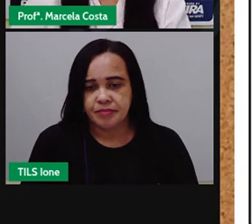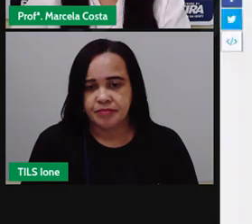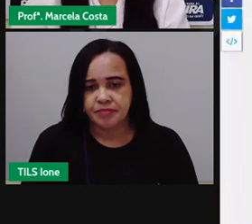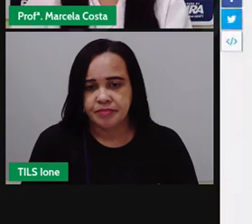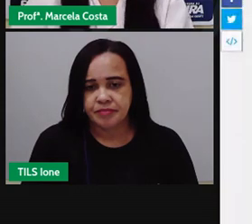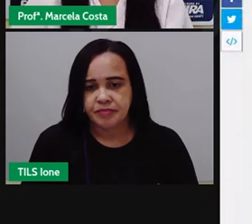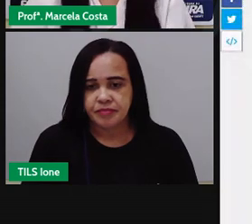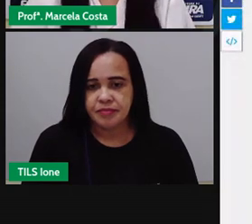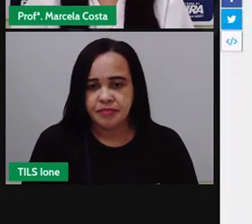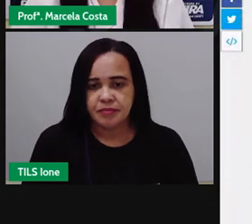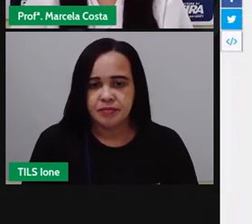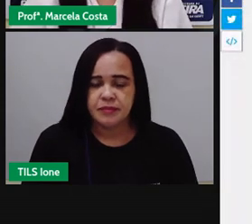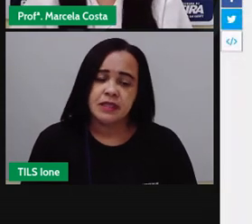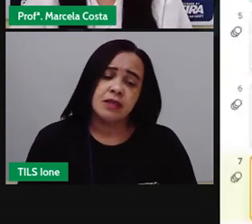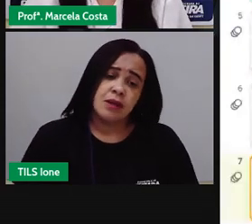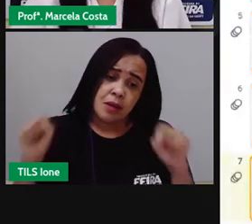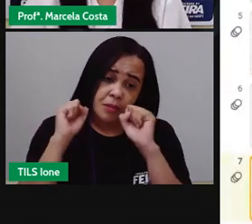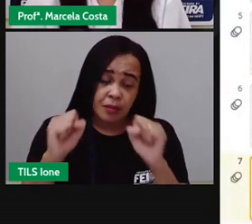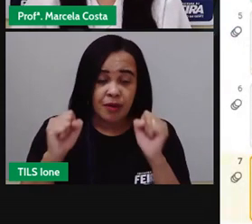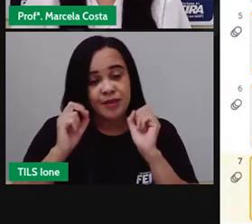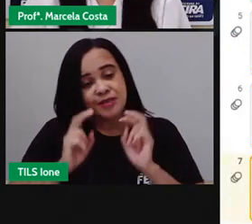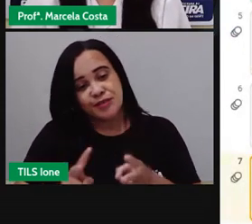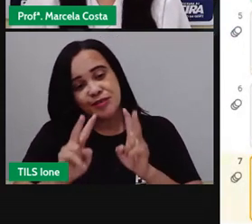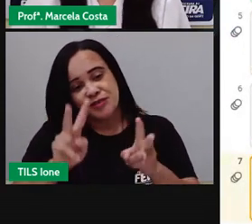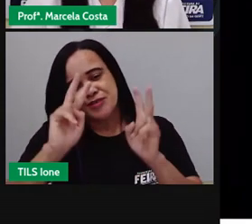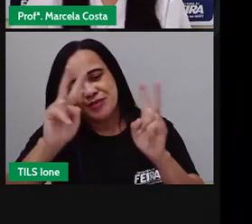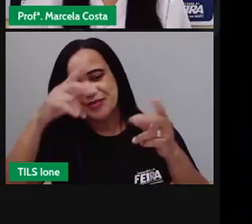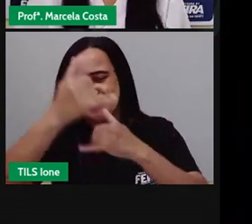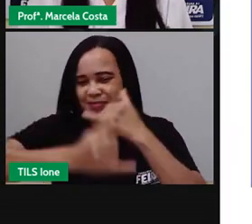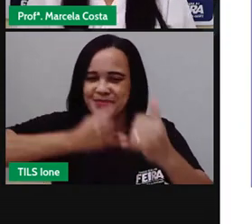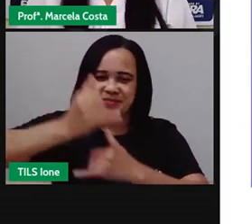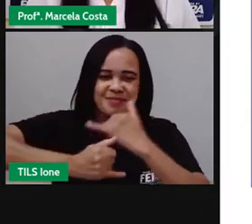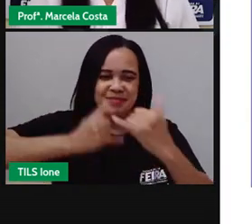você pode continuar aí com esse jogo na sua casa